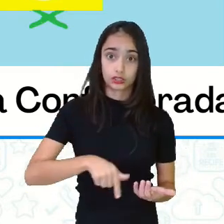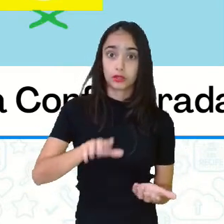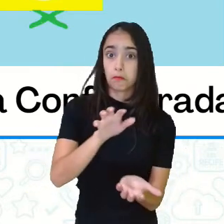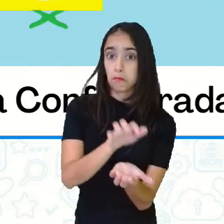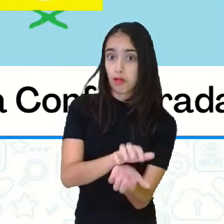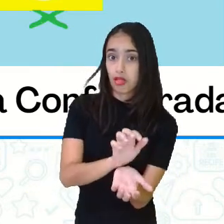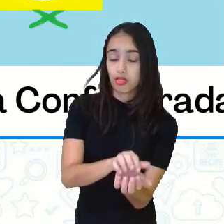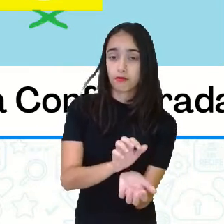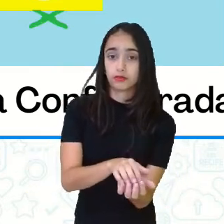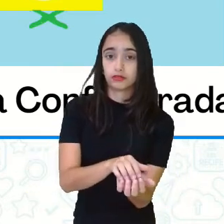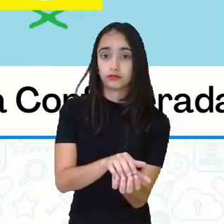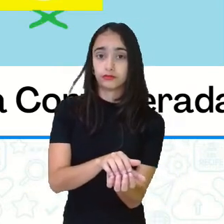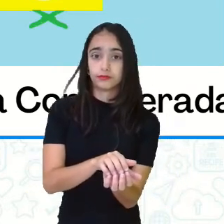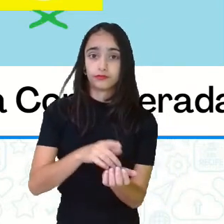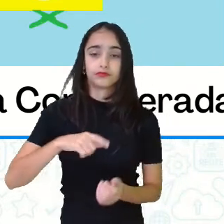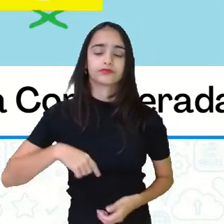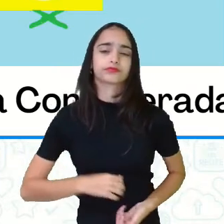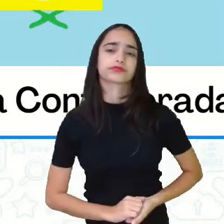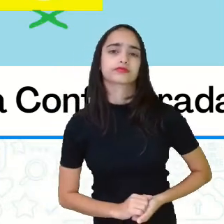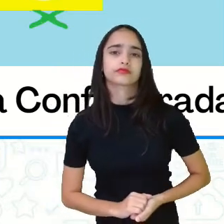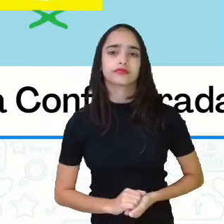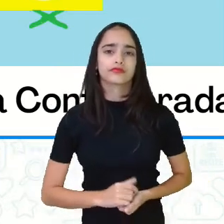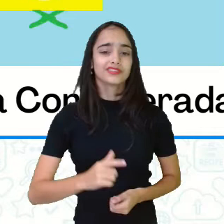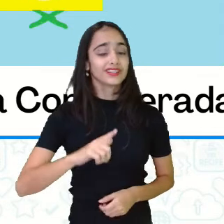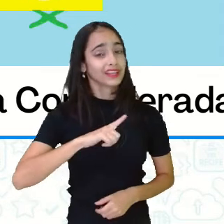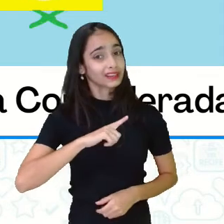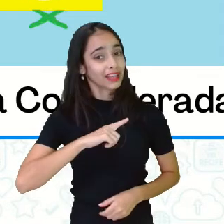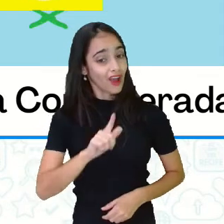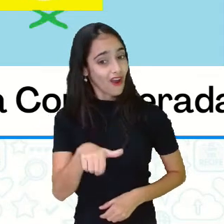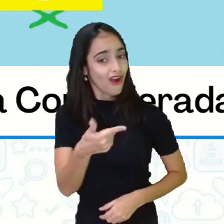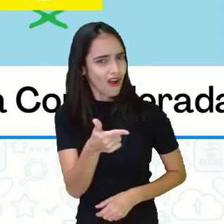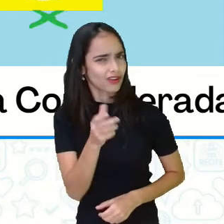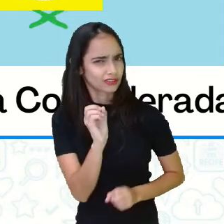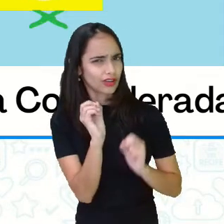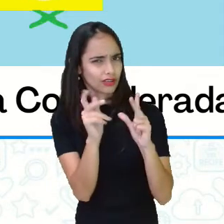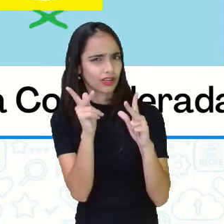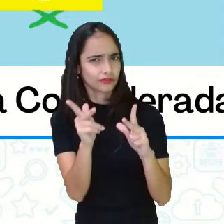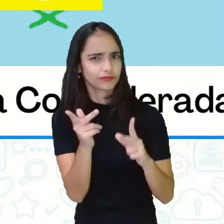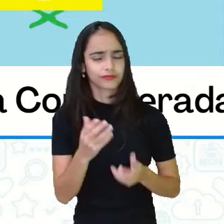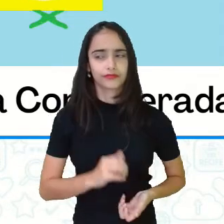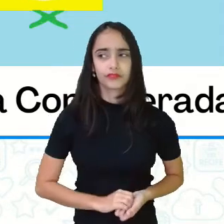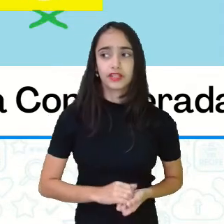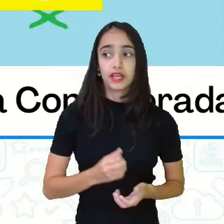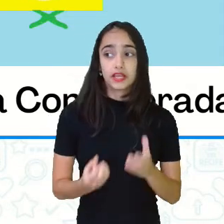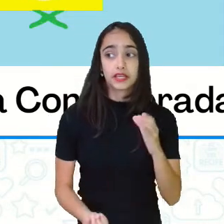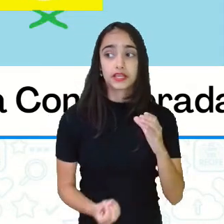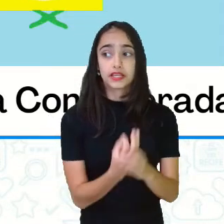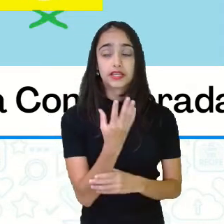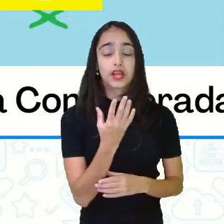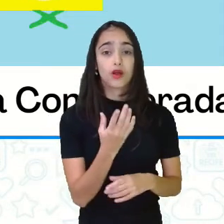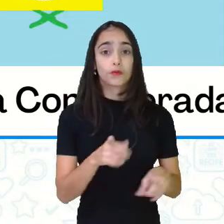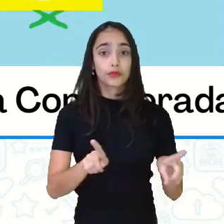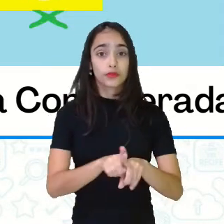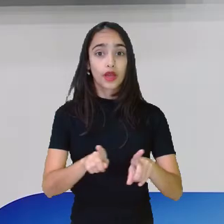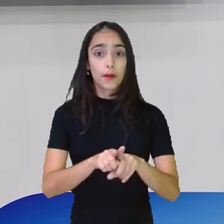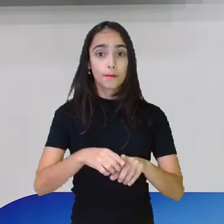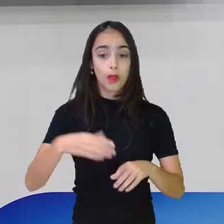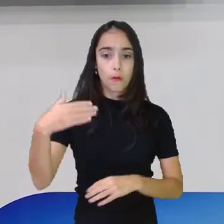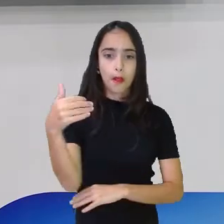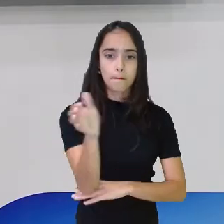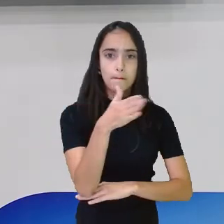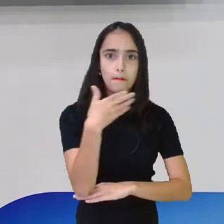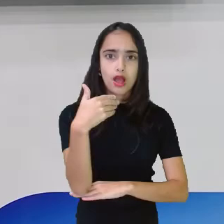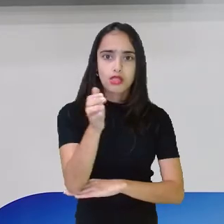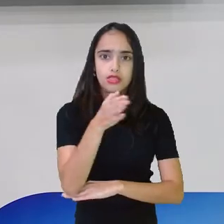aconteceu, a gente viu de Minas Gerais e está vendo esse aqui de Pernambuco, olha, que eles criaram até uma bandeira.